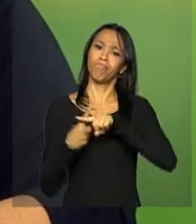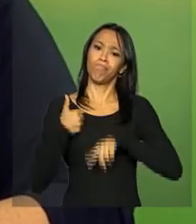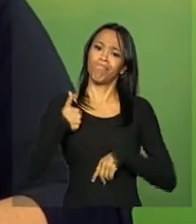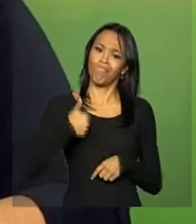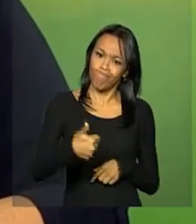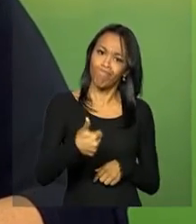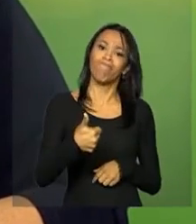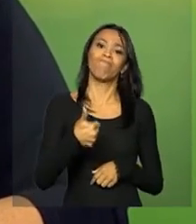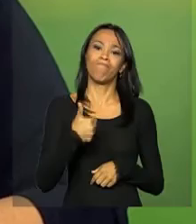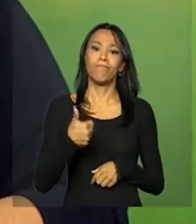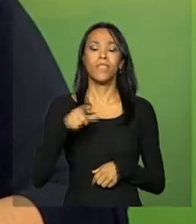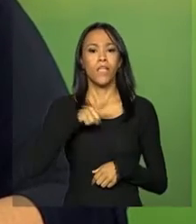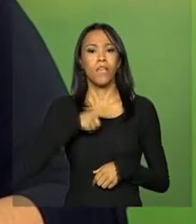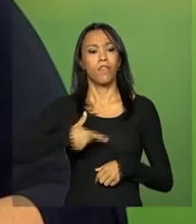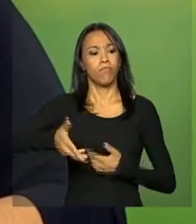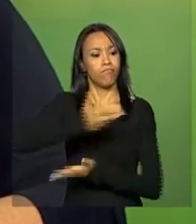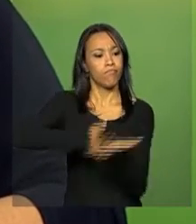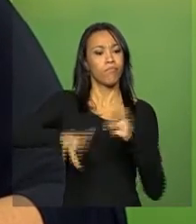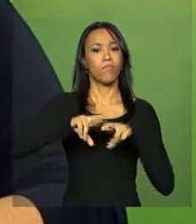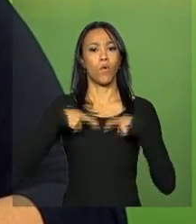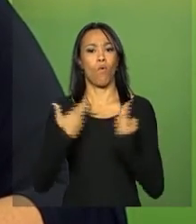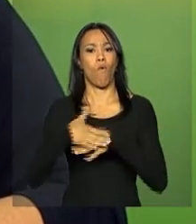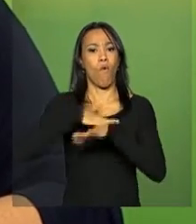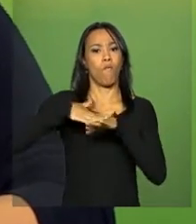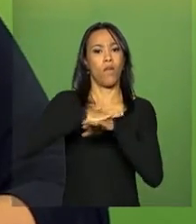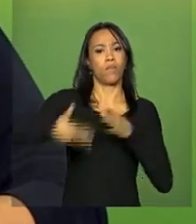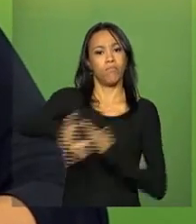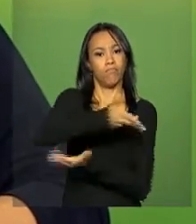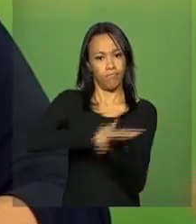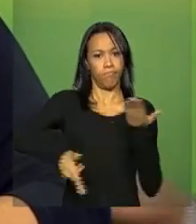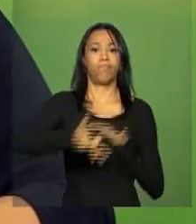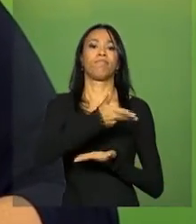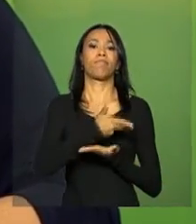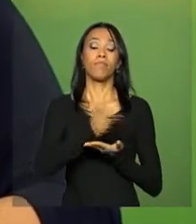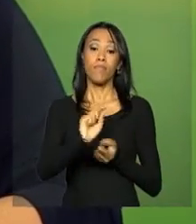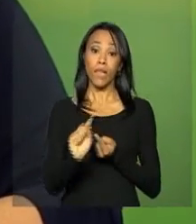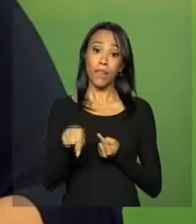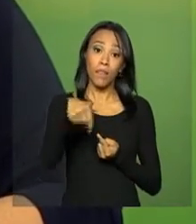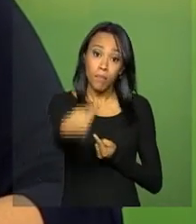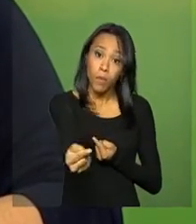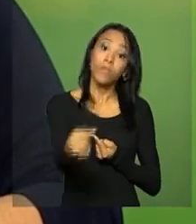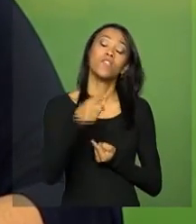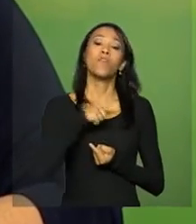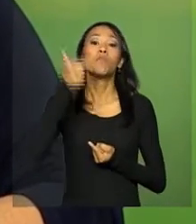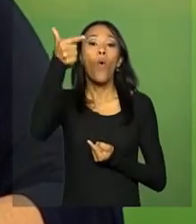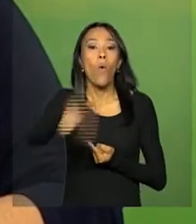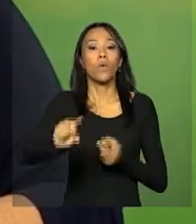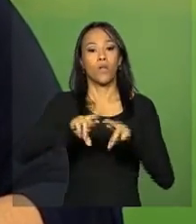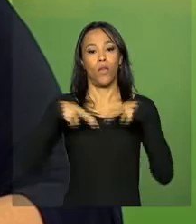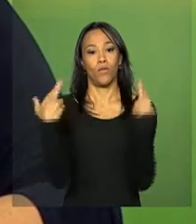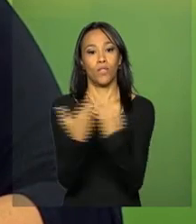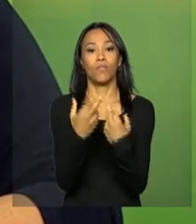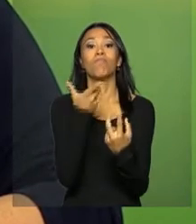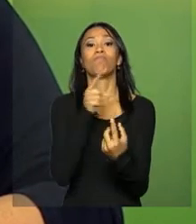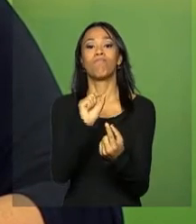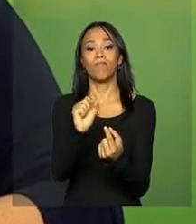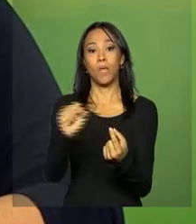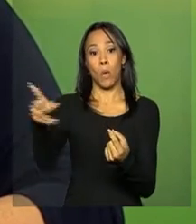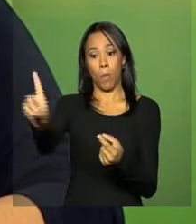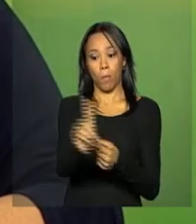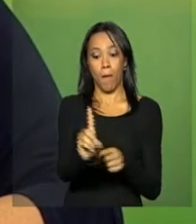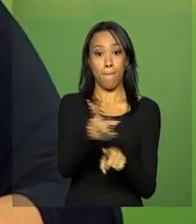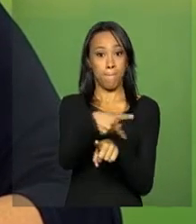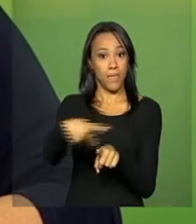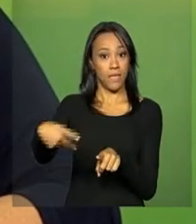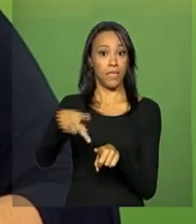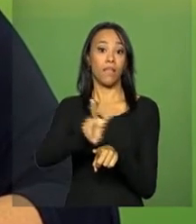entre as autoridades. Em seguida, nós tivemos uma outra reunião no comitê com a presença do presidente da Vale do